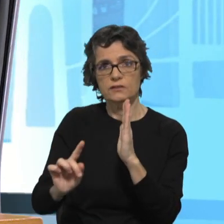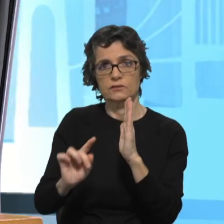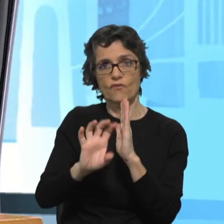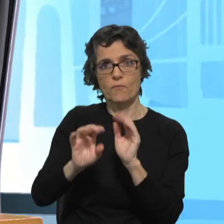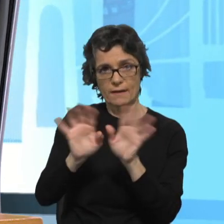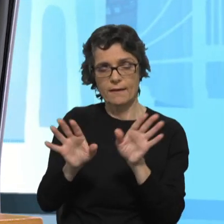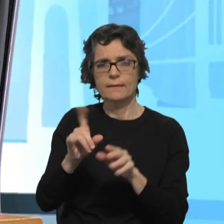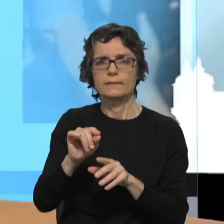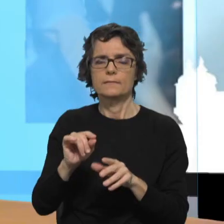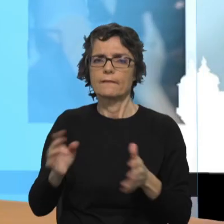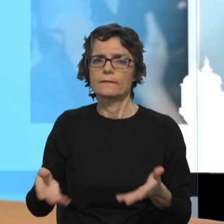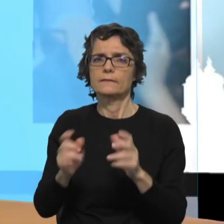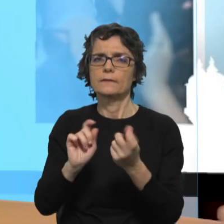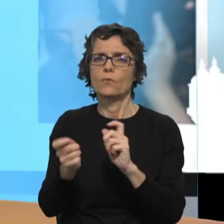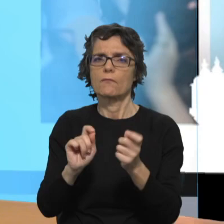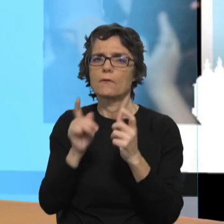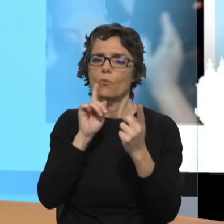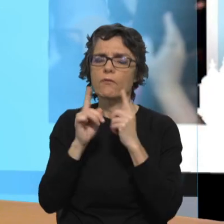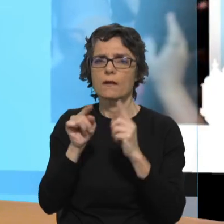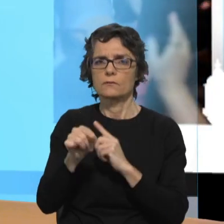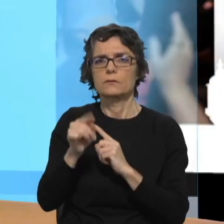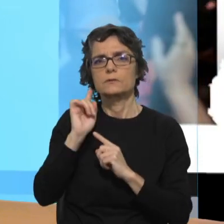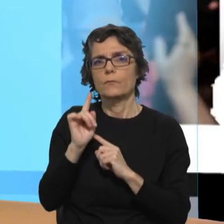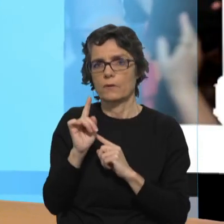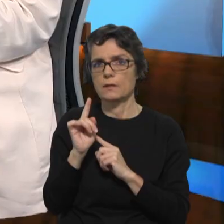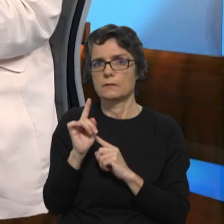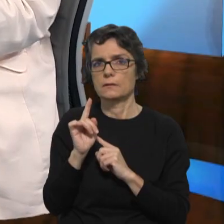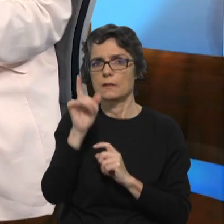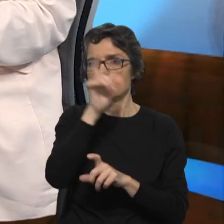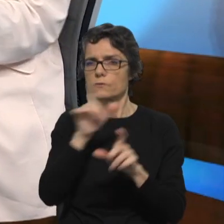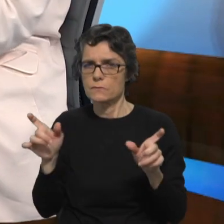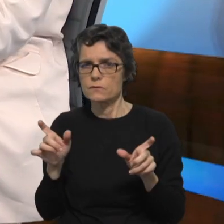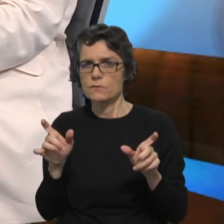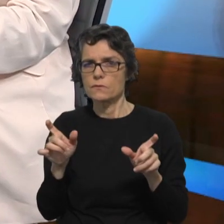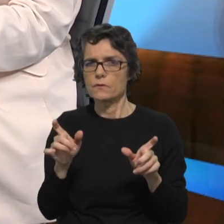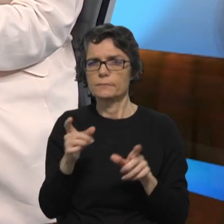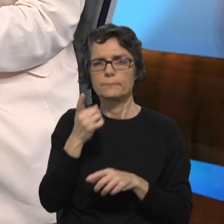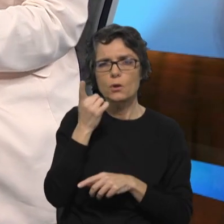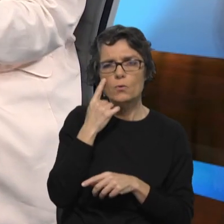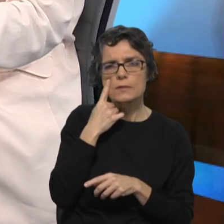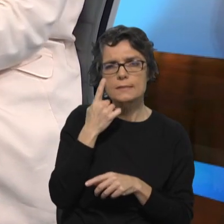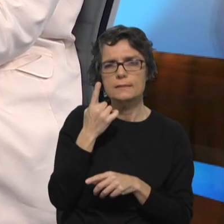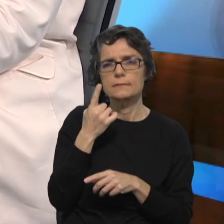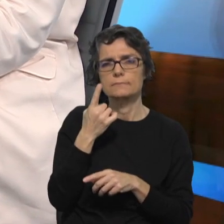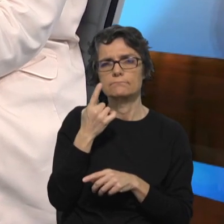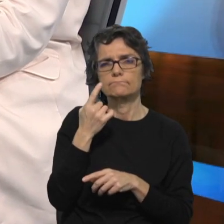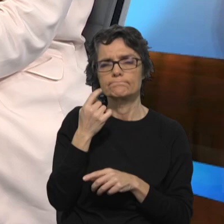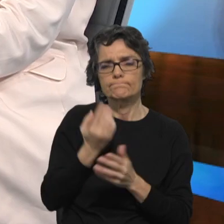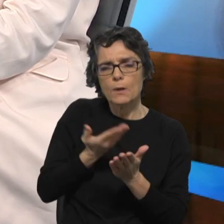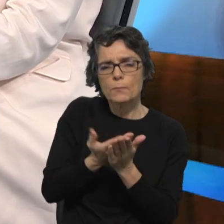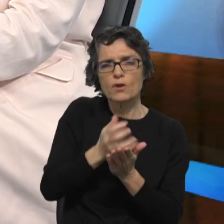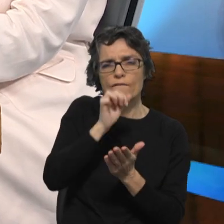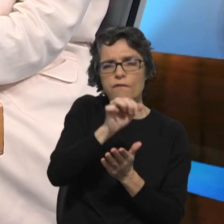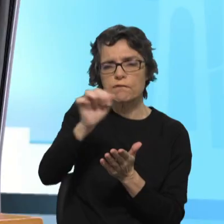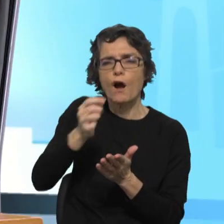grande de diálogo e de abertura por parte de todos os cidadãos. Diálogo para conhecermos e percebermos as propostas,